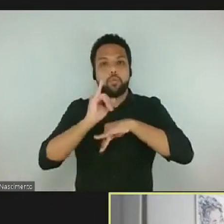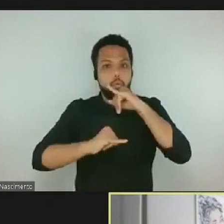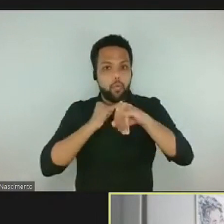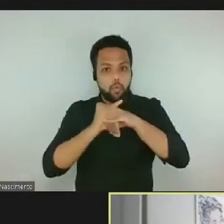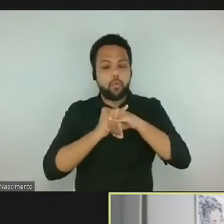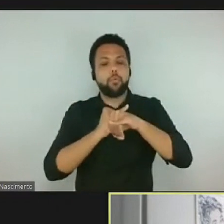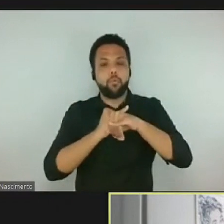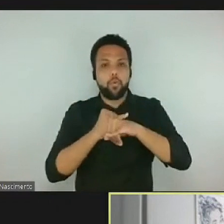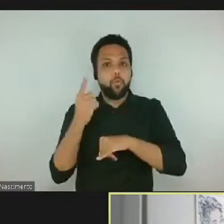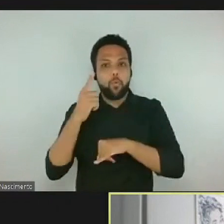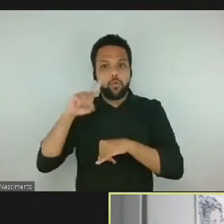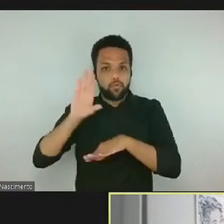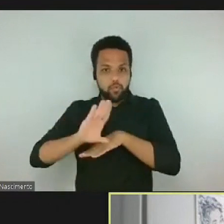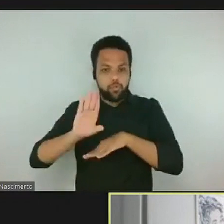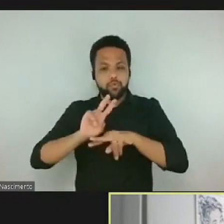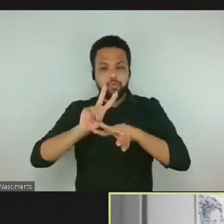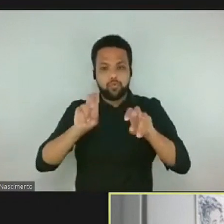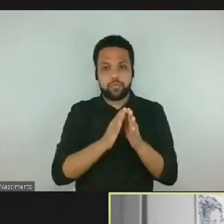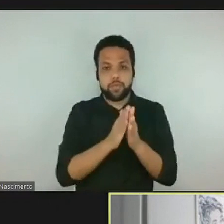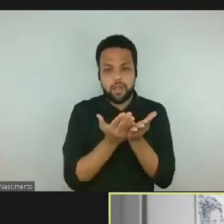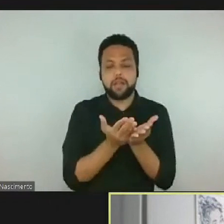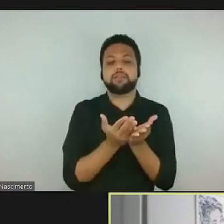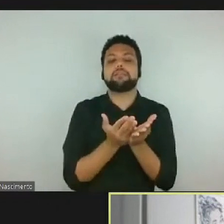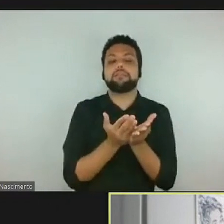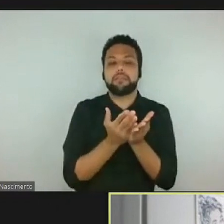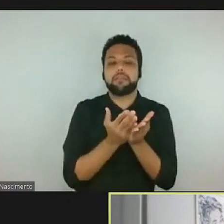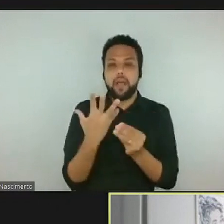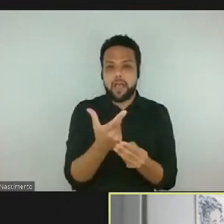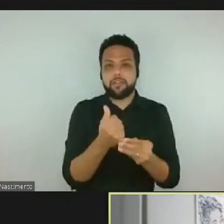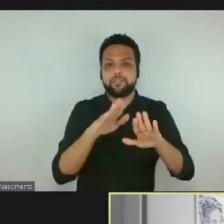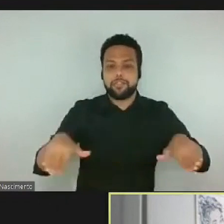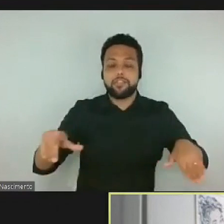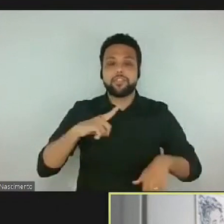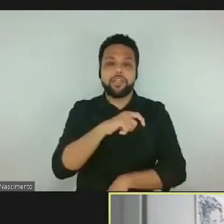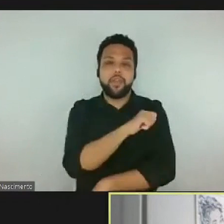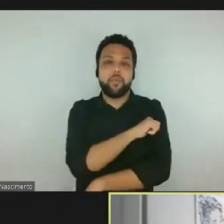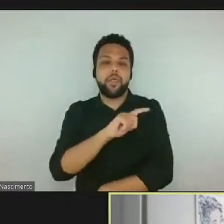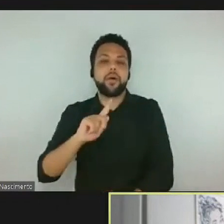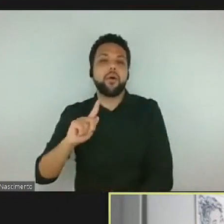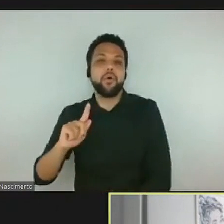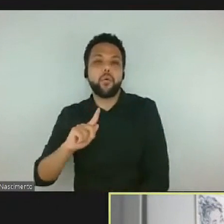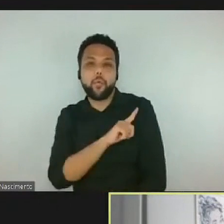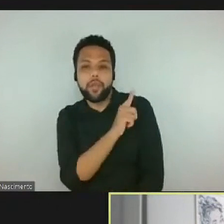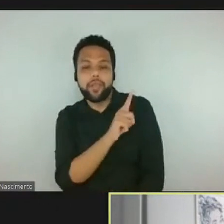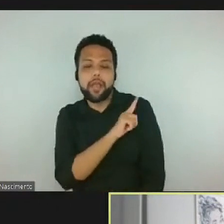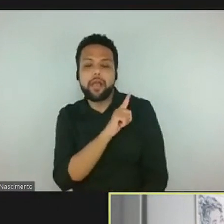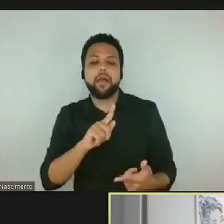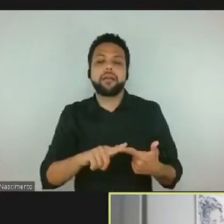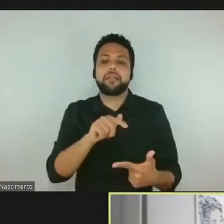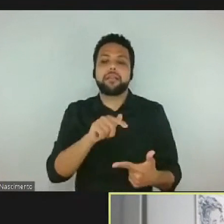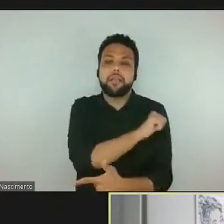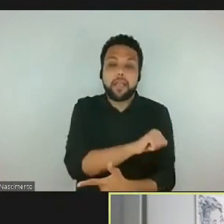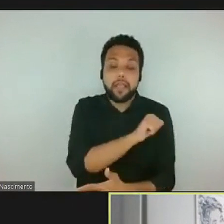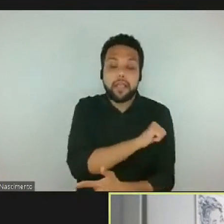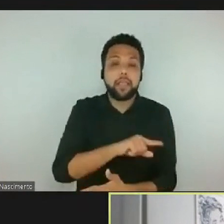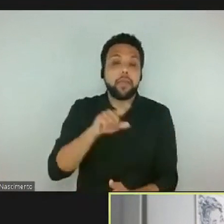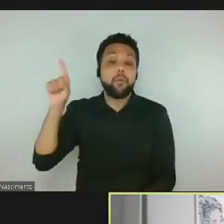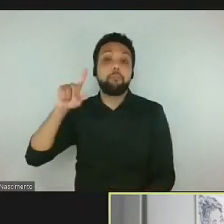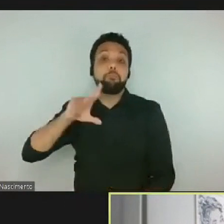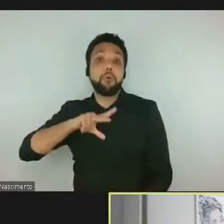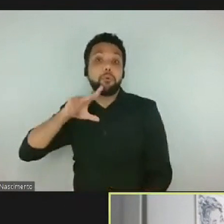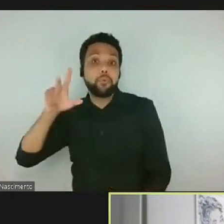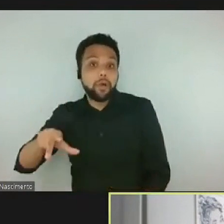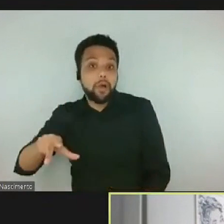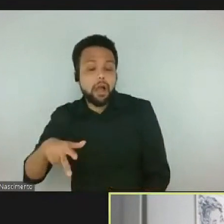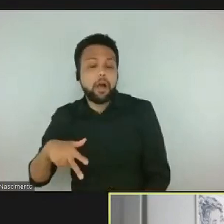último curso sobre o livro de arte para criança que eu dei tinha aluna de Goiânia, do Rio de Janeiro, de Lisboa, e